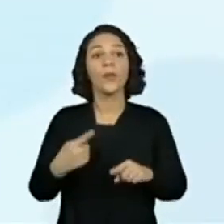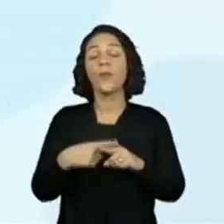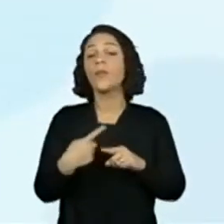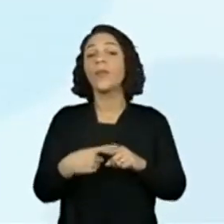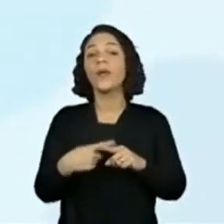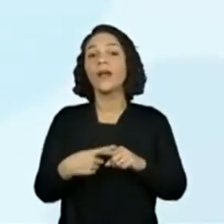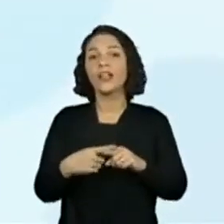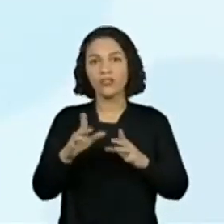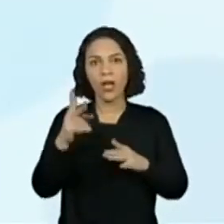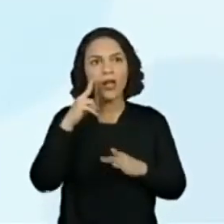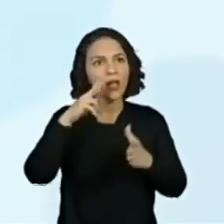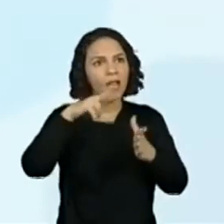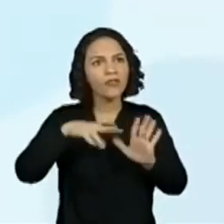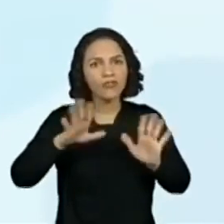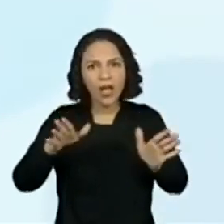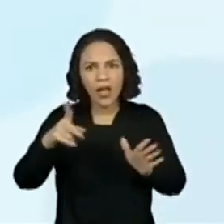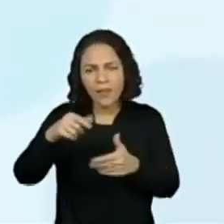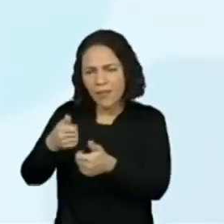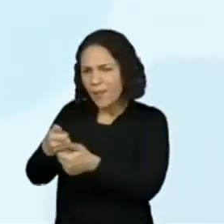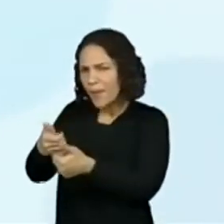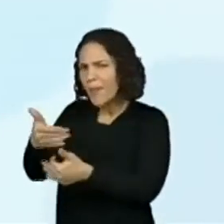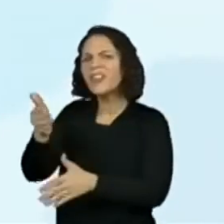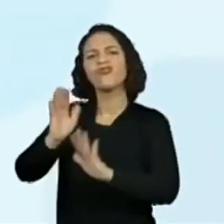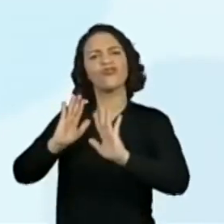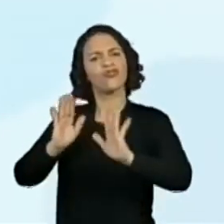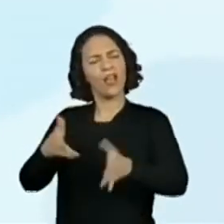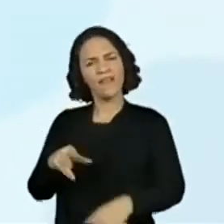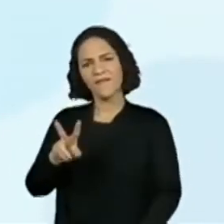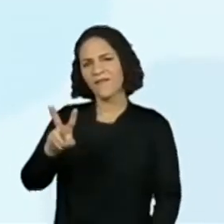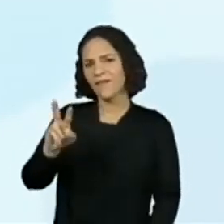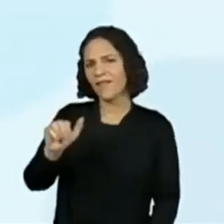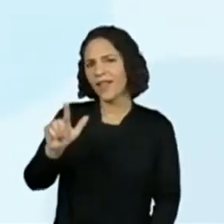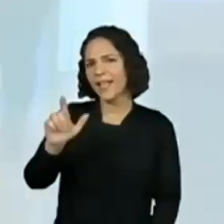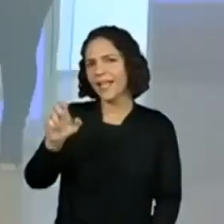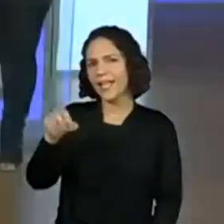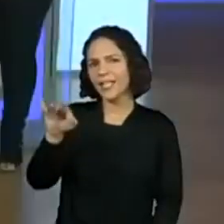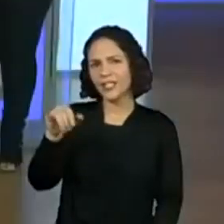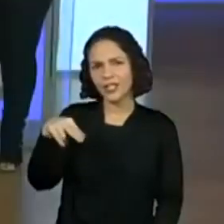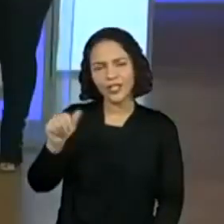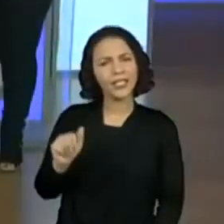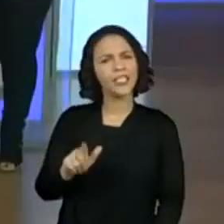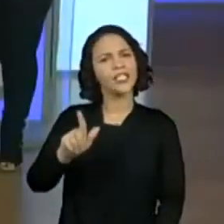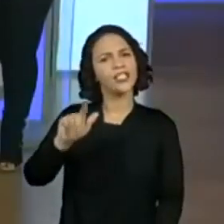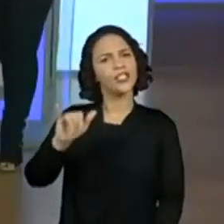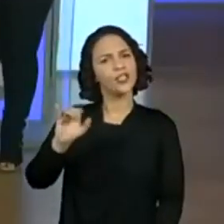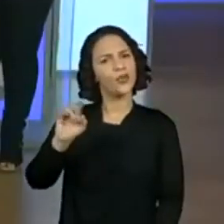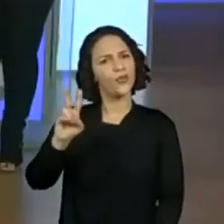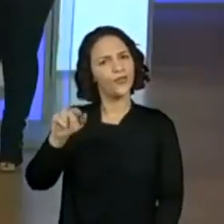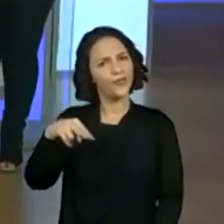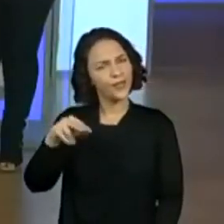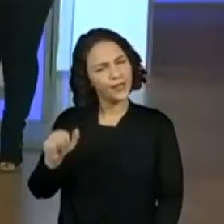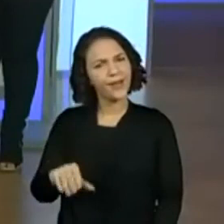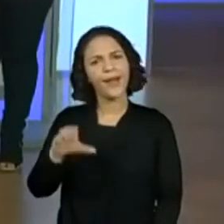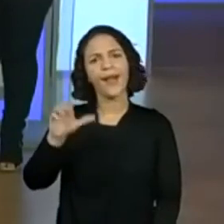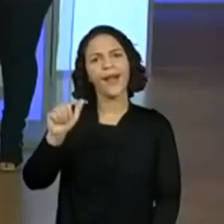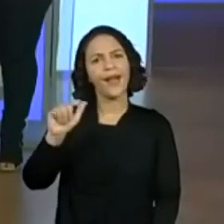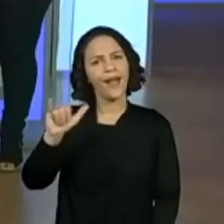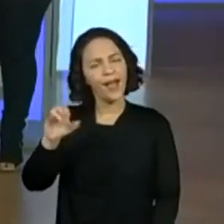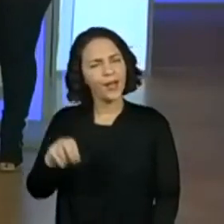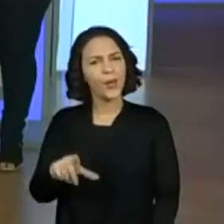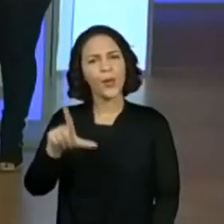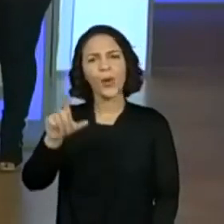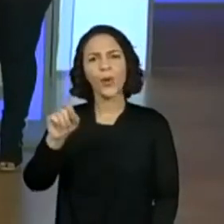Ah, todo mundo já leu? Todos leram. Valentina, Giovana, Rafael, Samuel, Manuel, todos, e Caio, Lorenzo